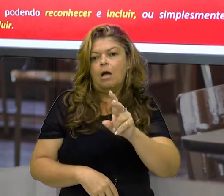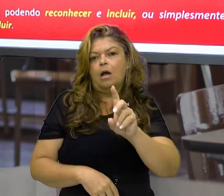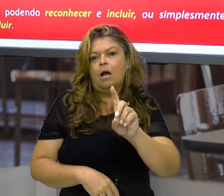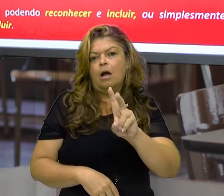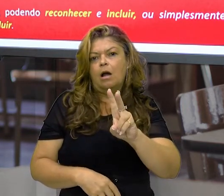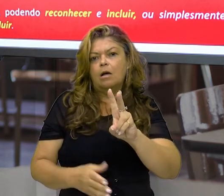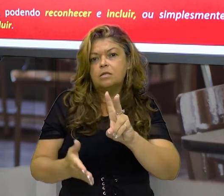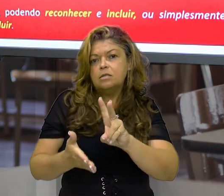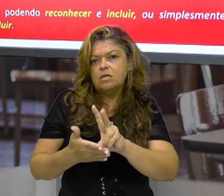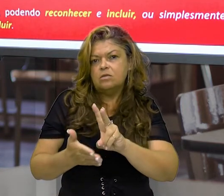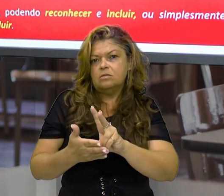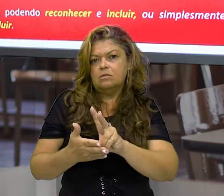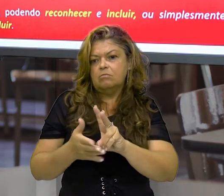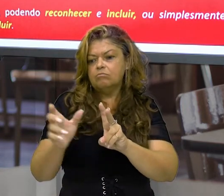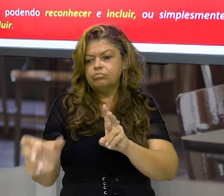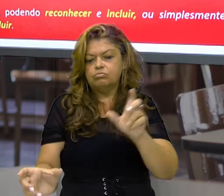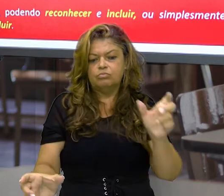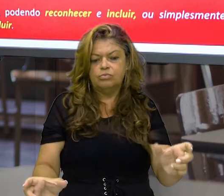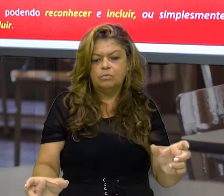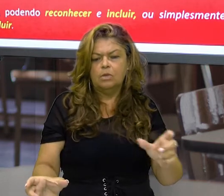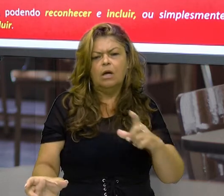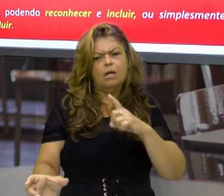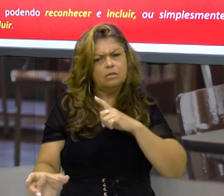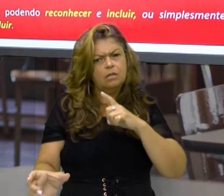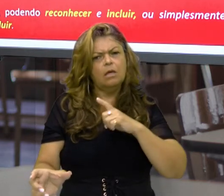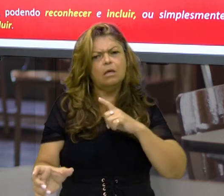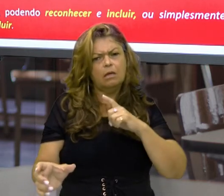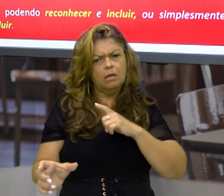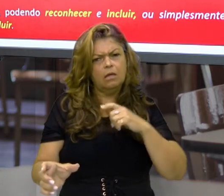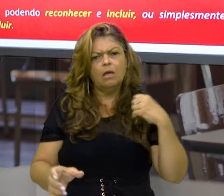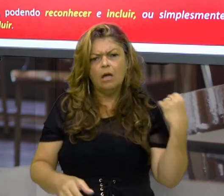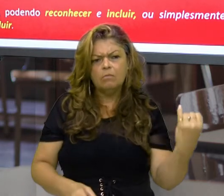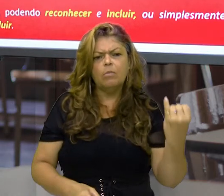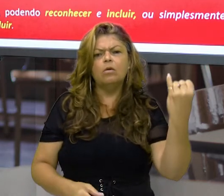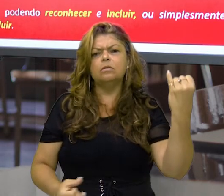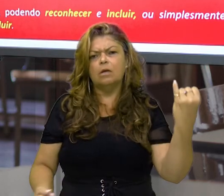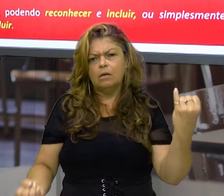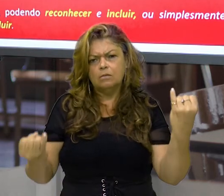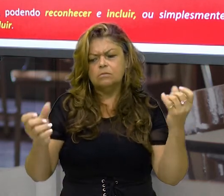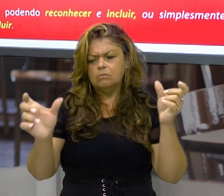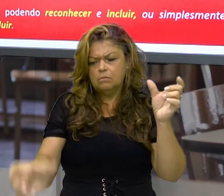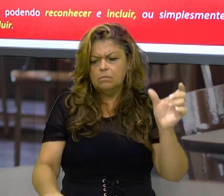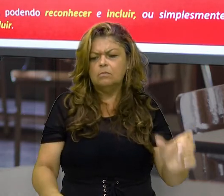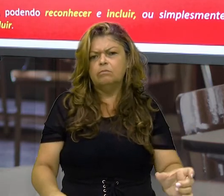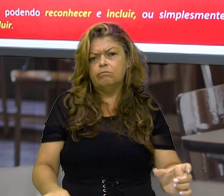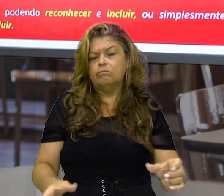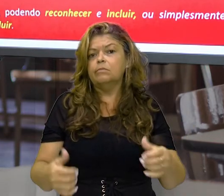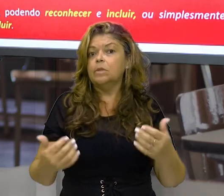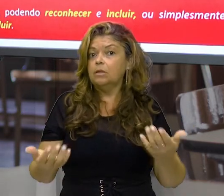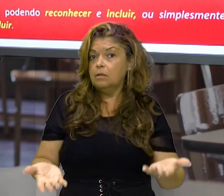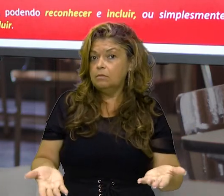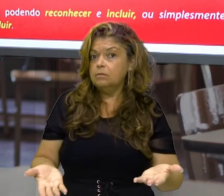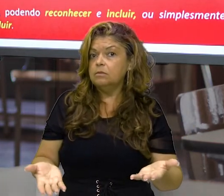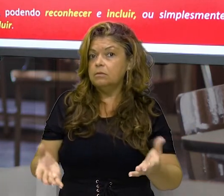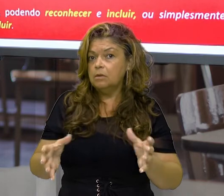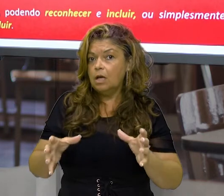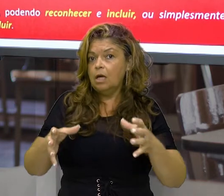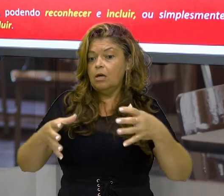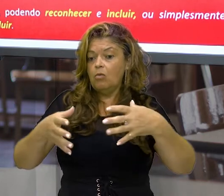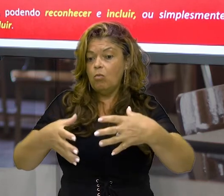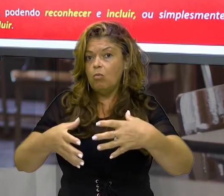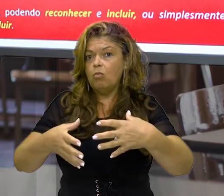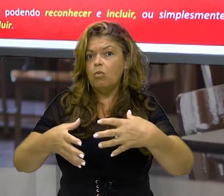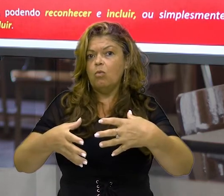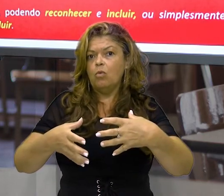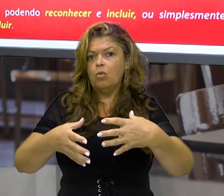eles têm uma importância melhor do que outras pessoas, isso aí é uma construção social,